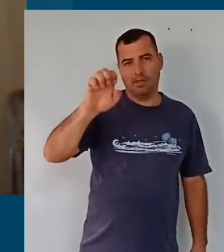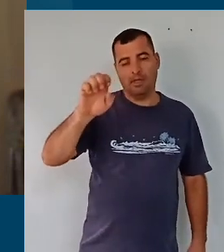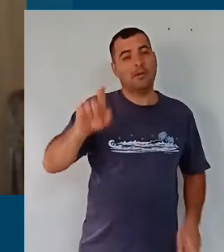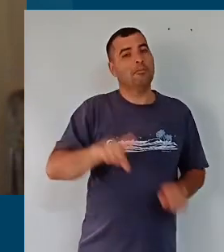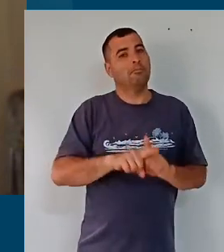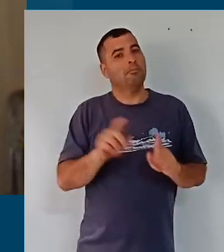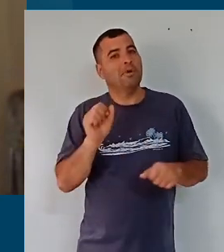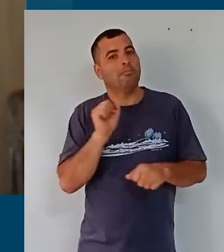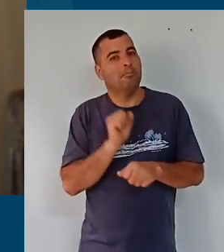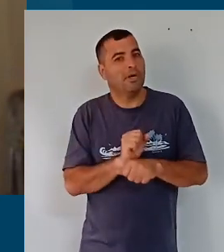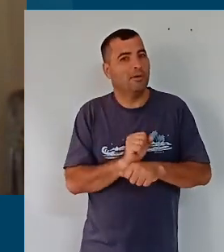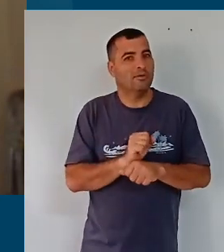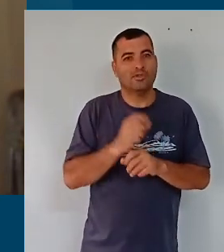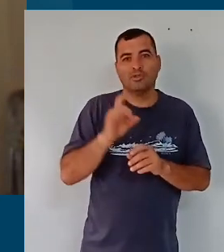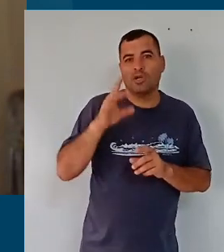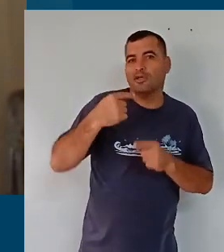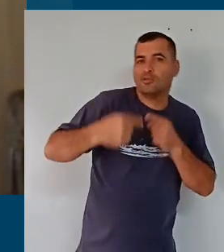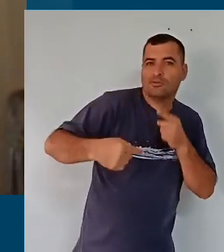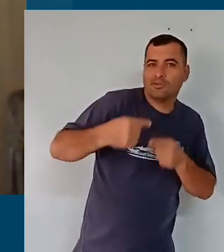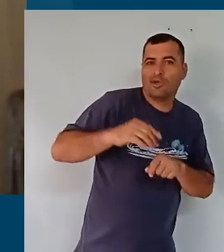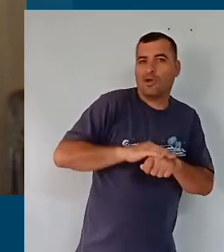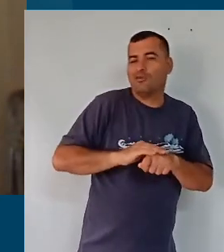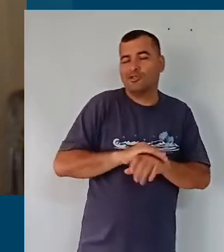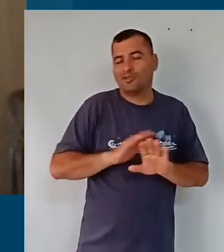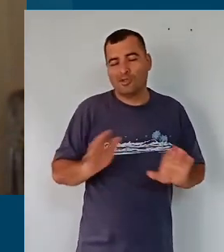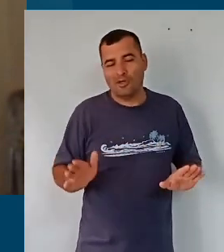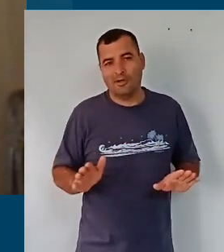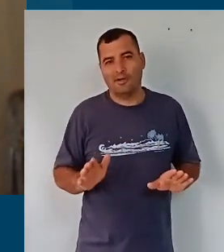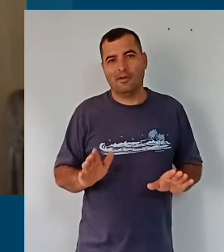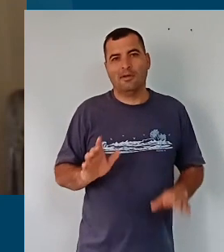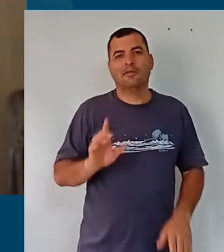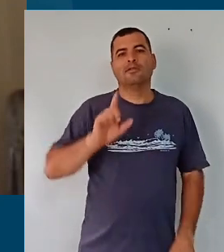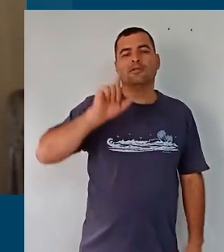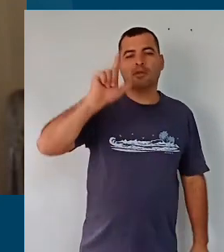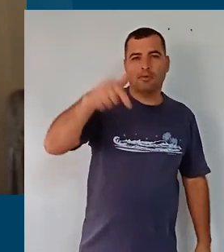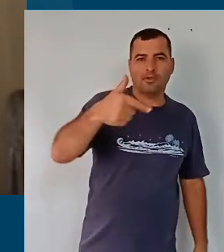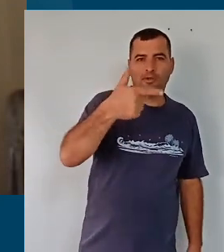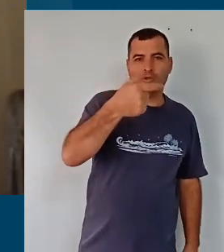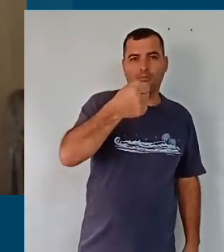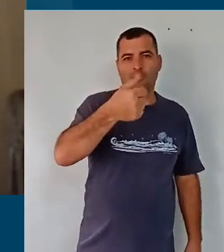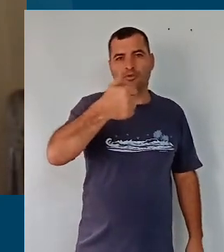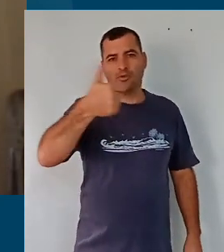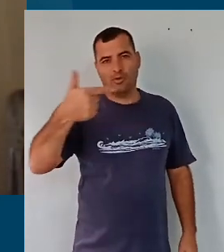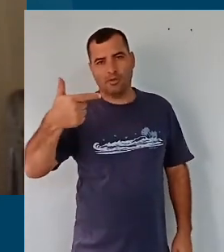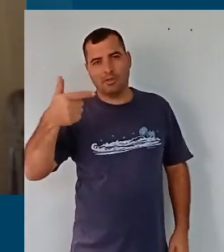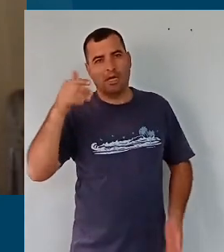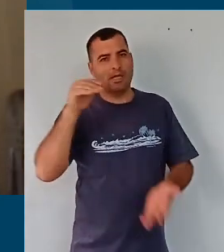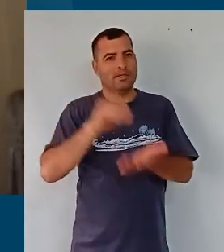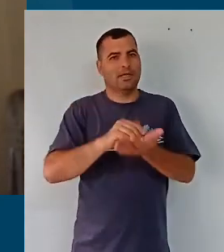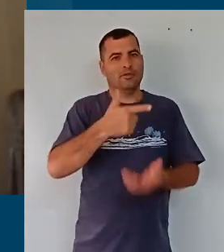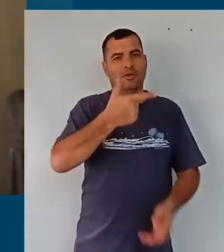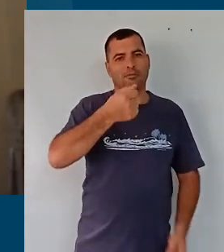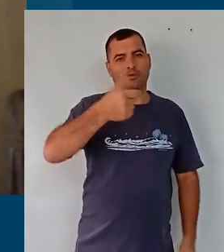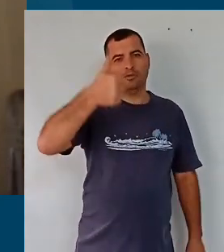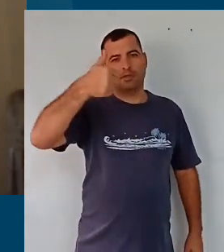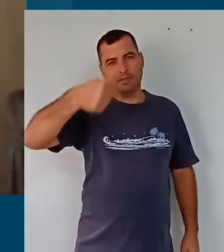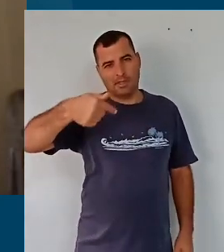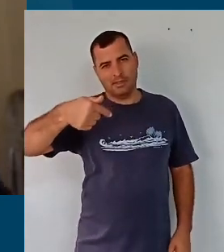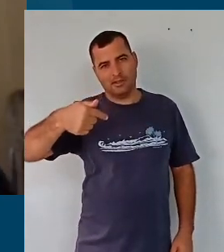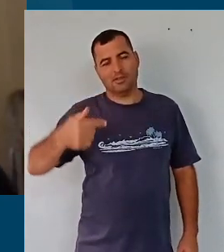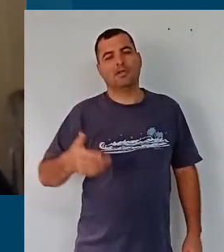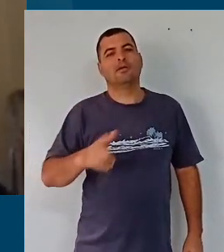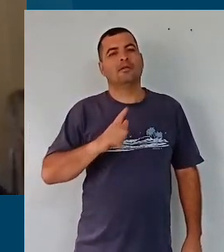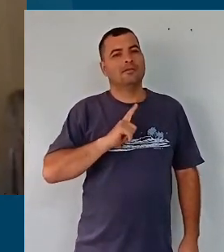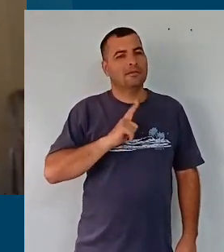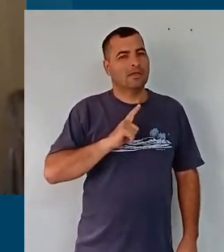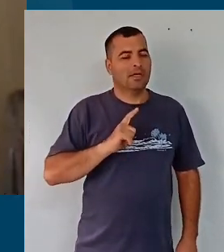paramos na discussão. De 2012 a 2017, nós fizemos um